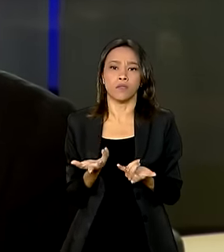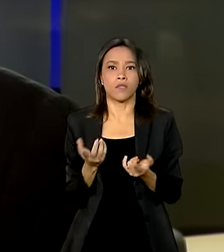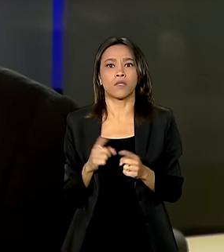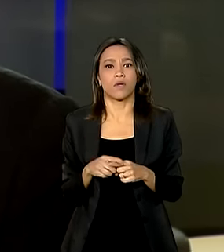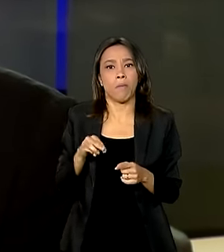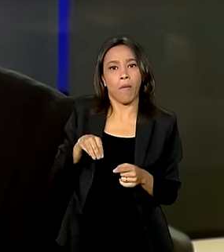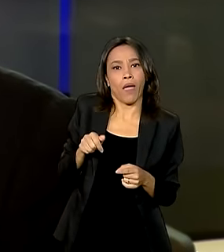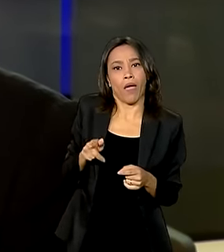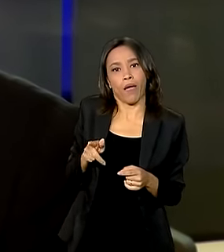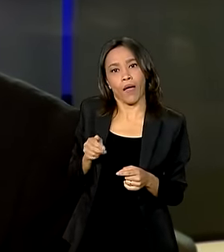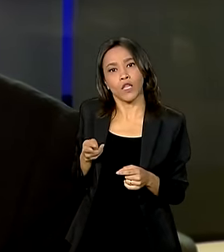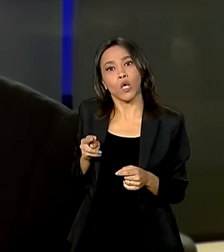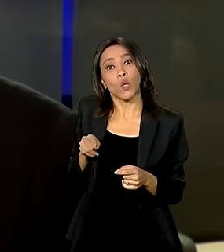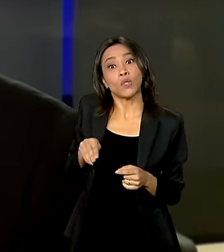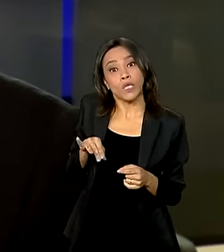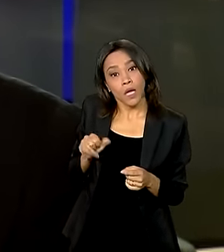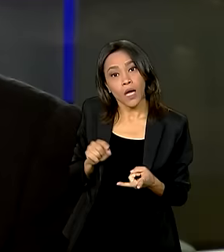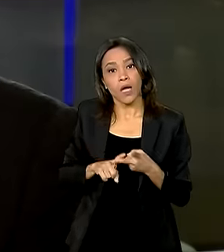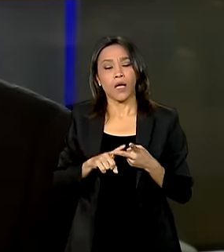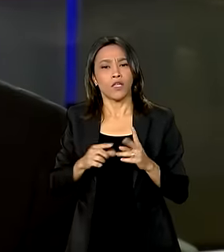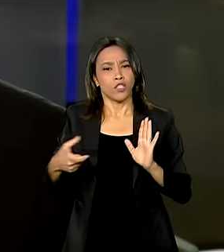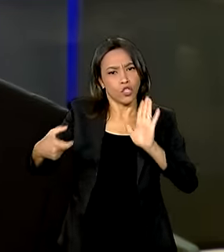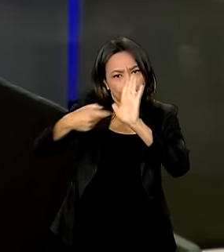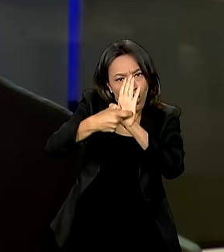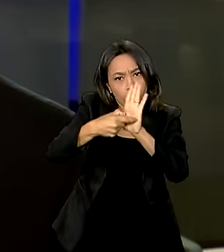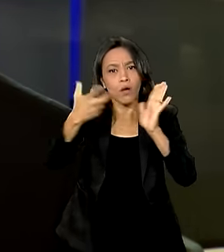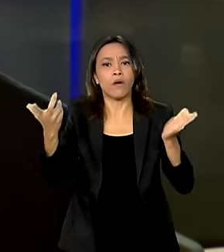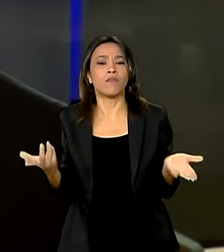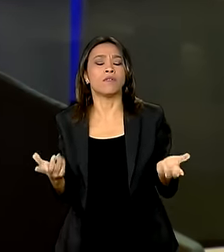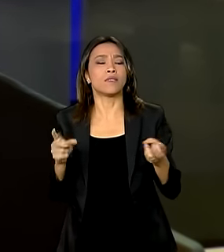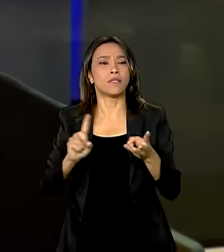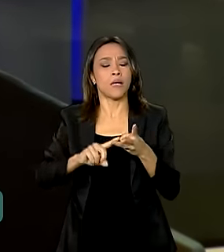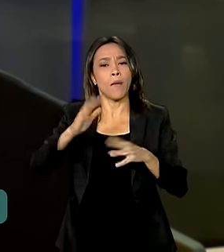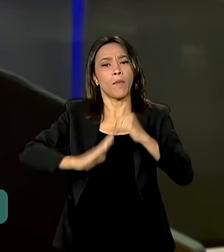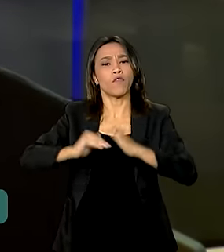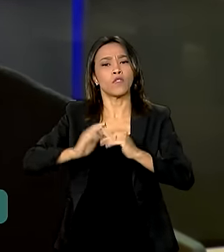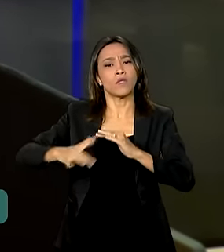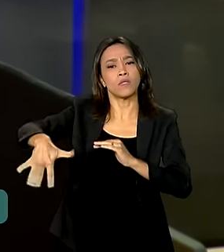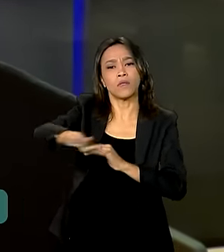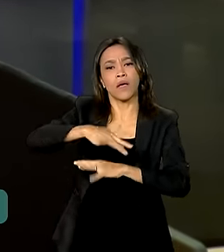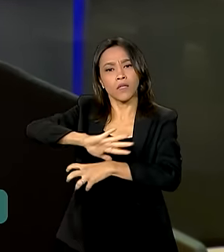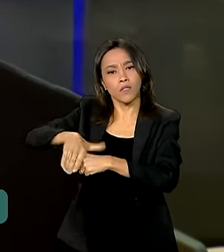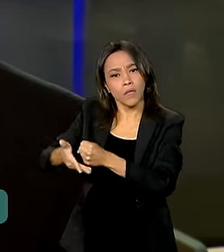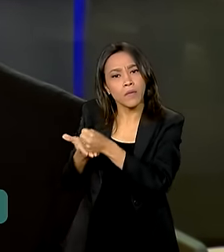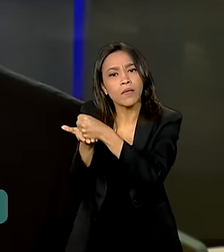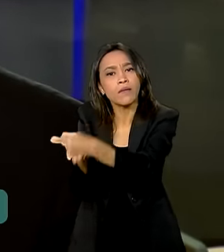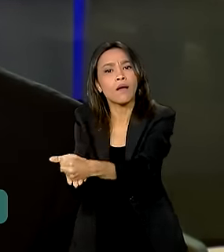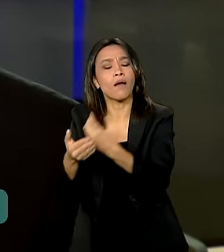toda a parte de desenho, de software, profissões nas áreas de sustentabilidade,